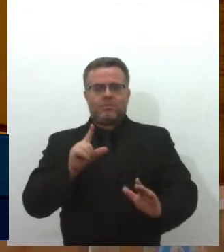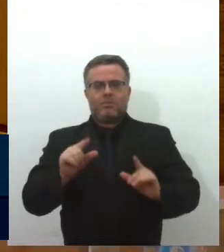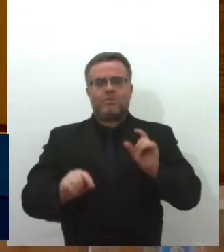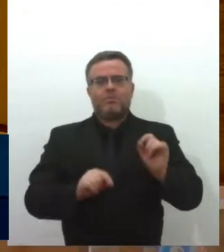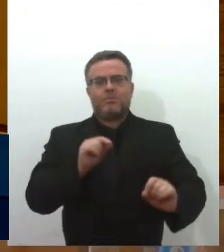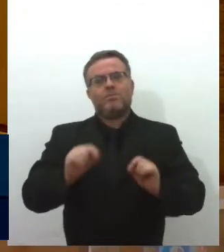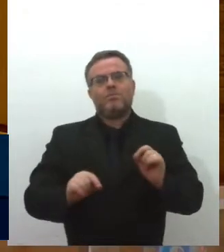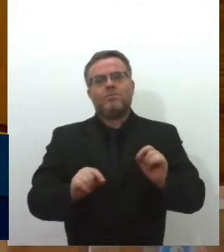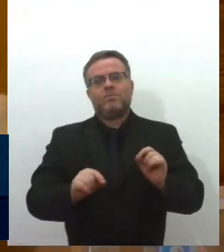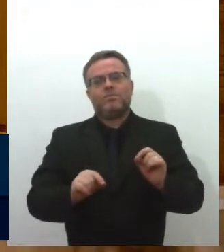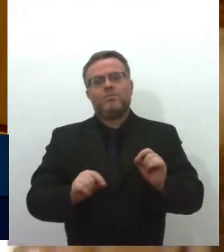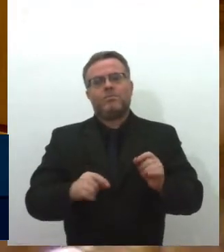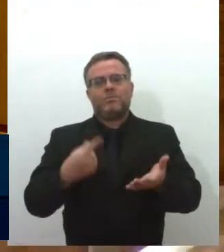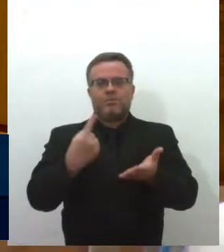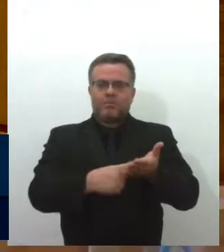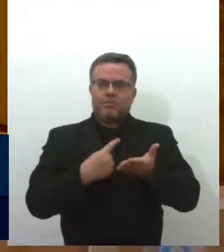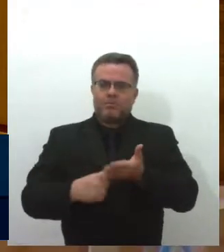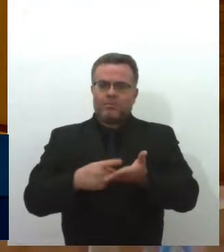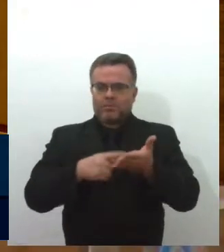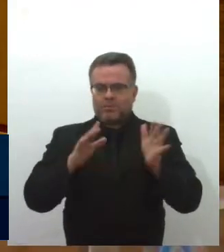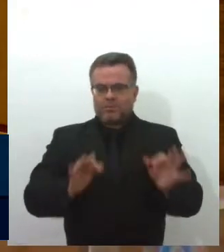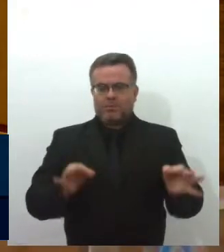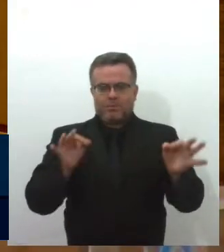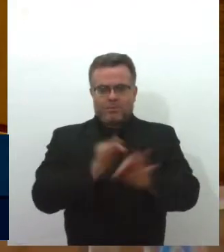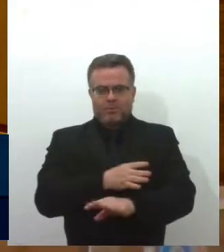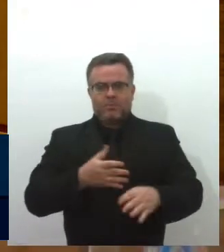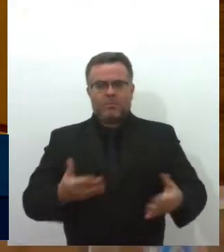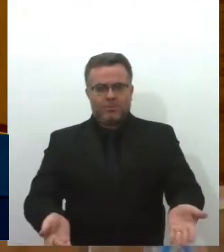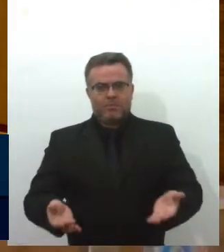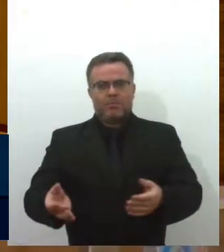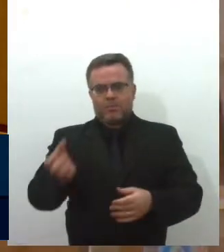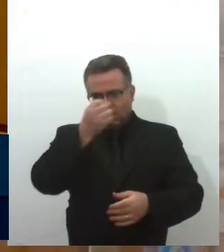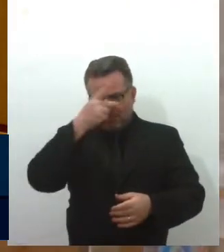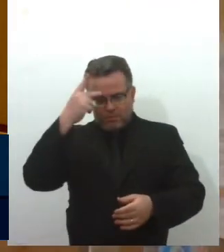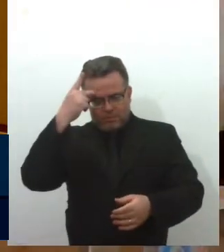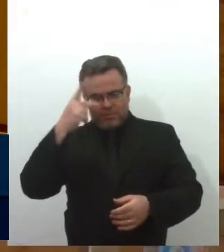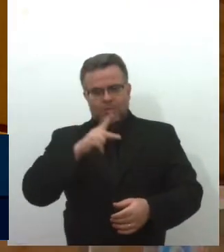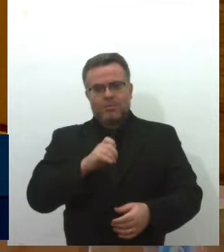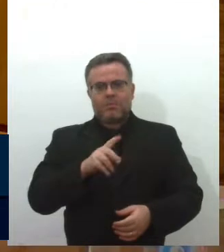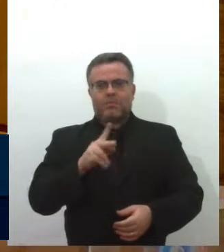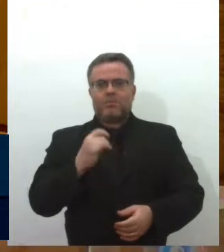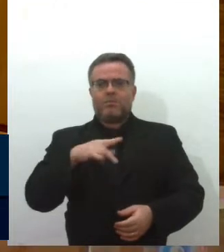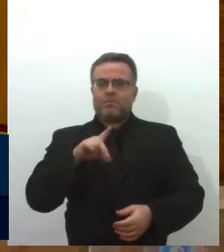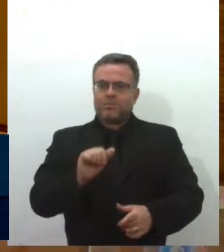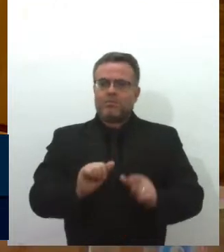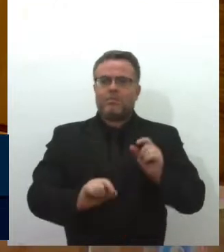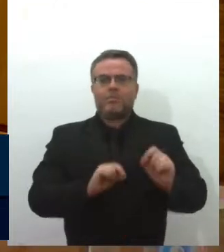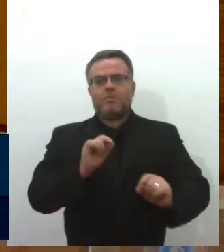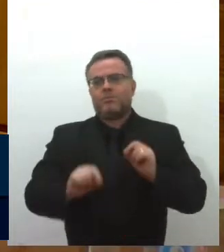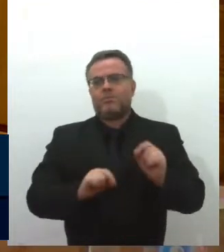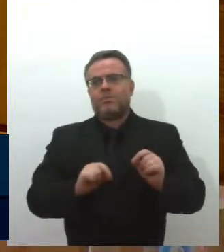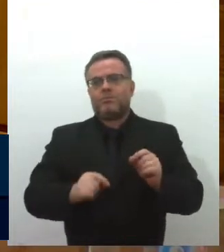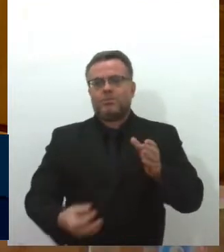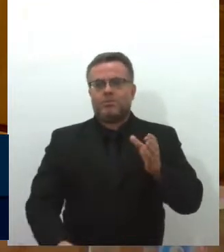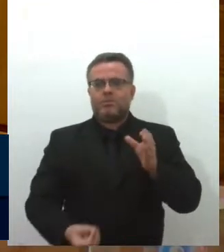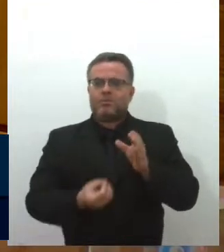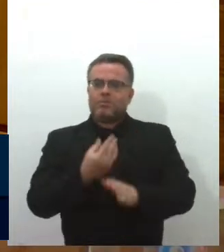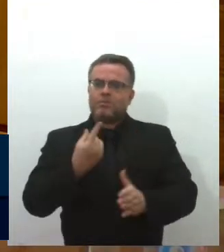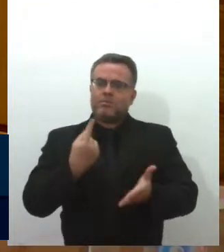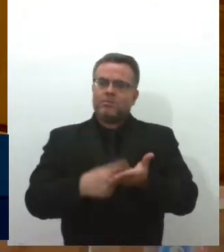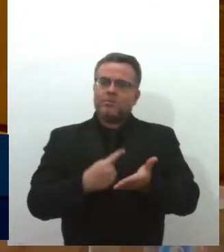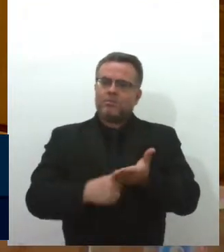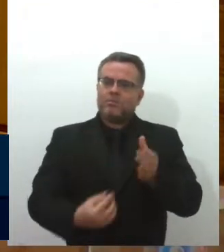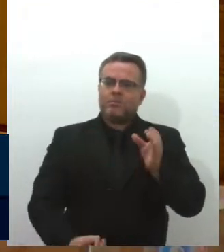fizemos, junto com a Prefeitura de Pedrinhas, que tem, que criou uma lei